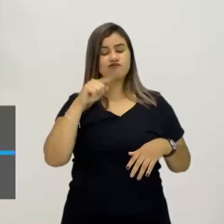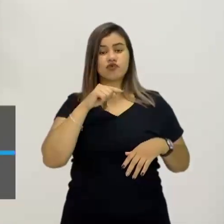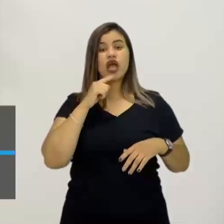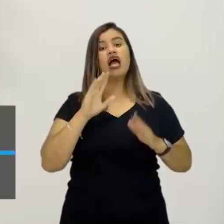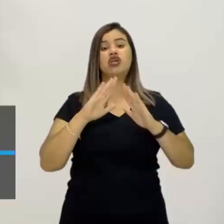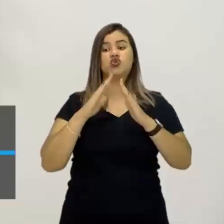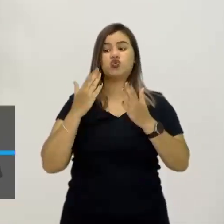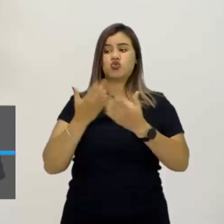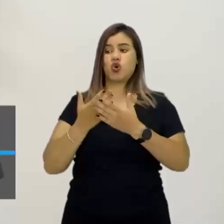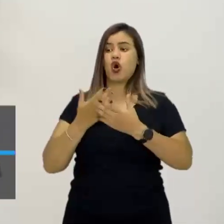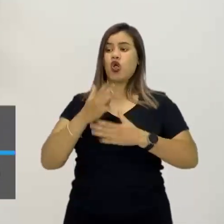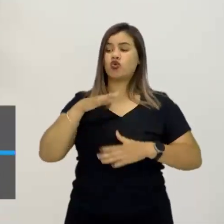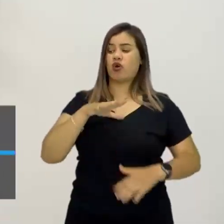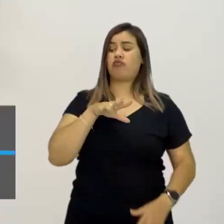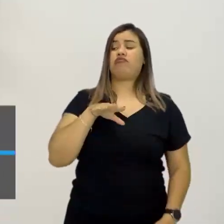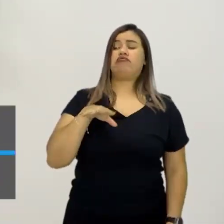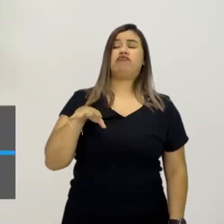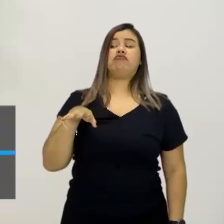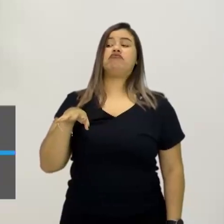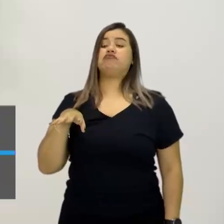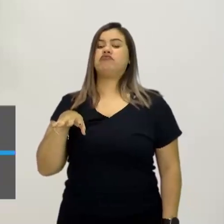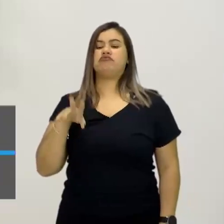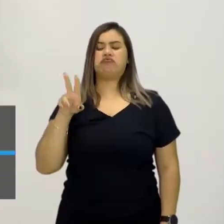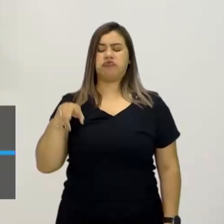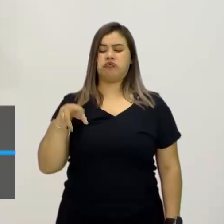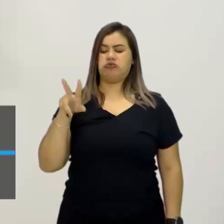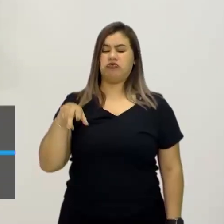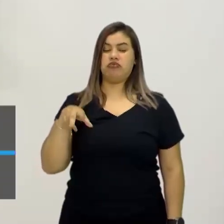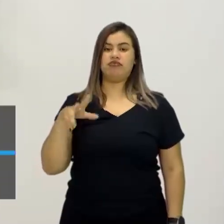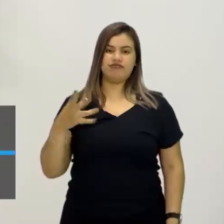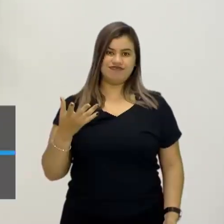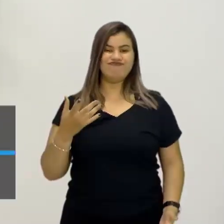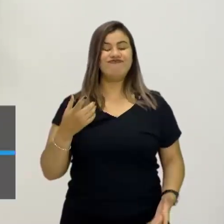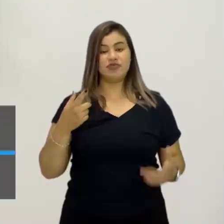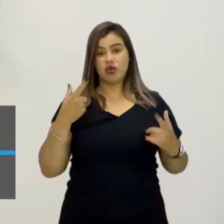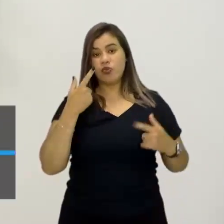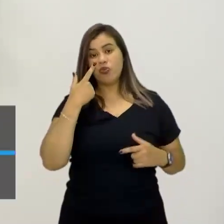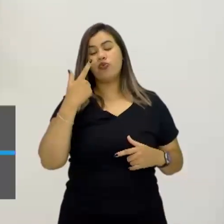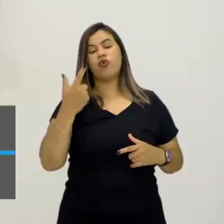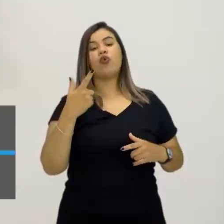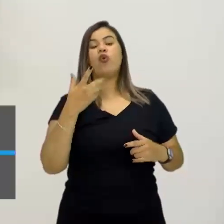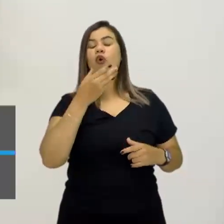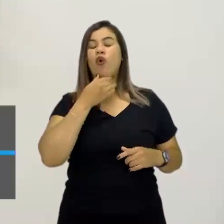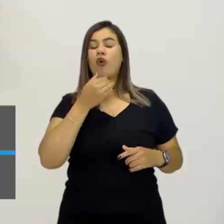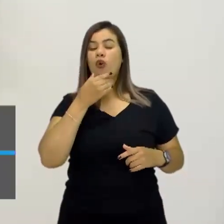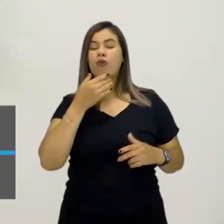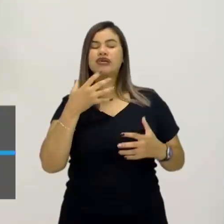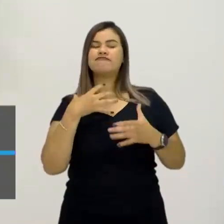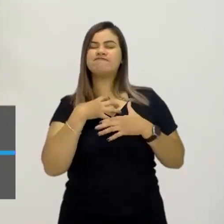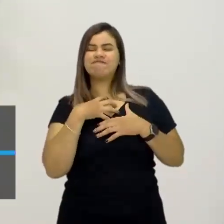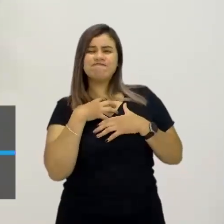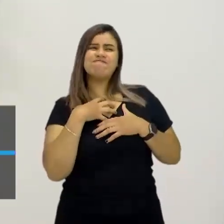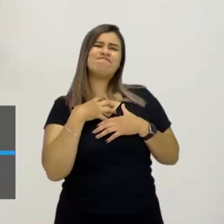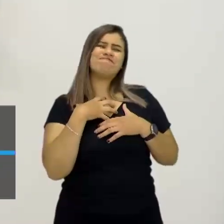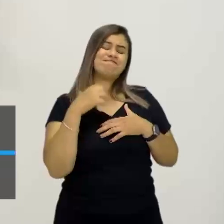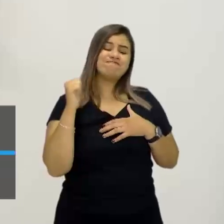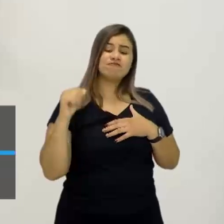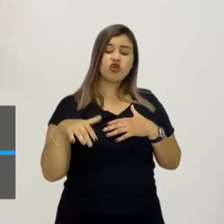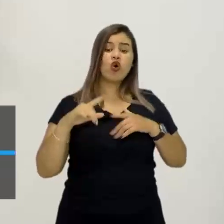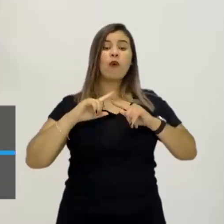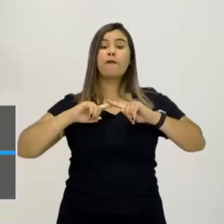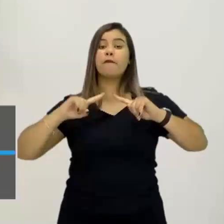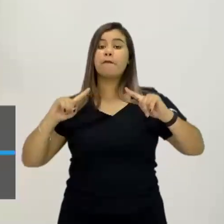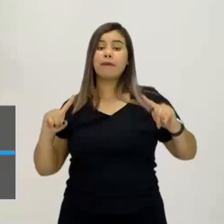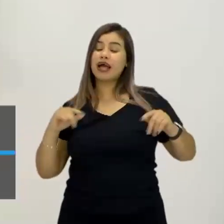a educação passou a ser uma coisa muito importante para o Bourdieu. E nesse sentido, é o que nós vivemos em sociedade muito